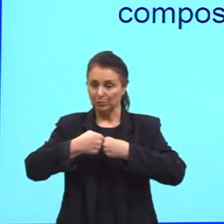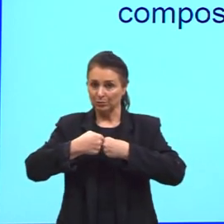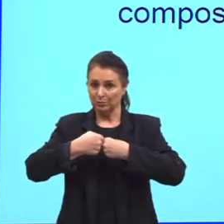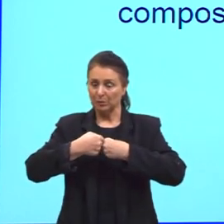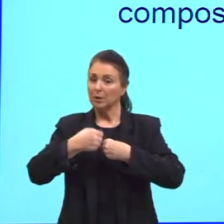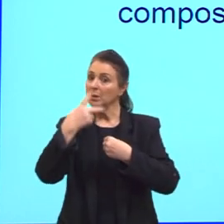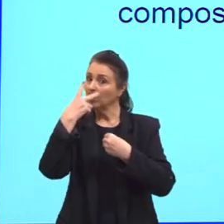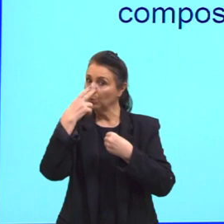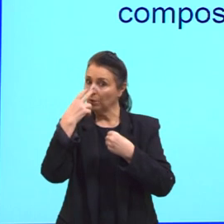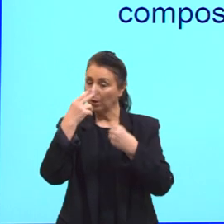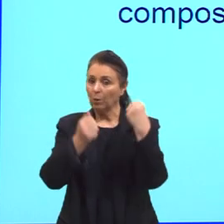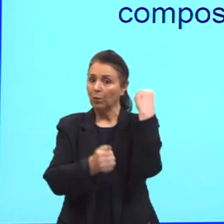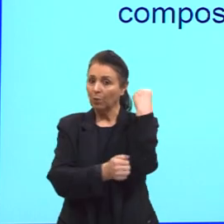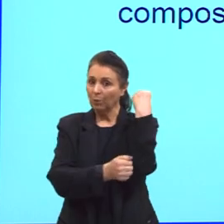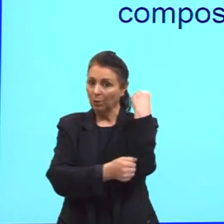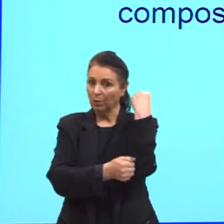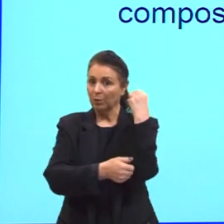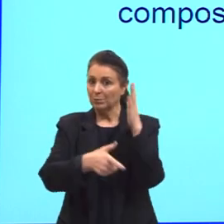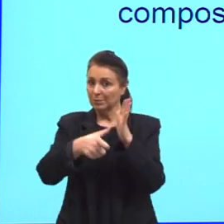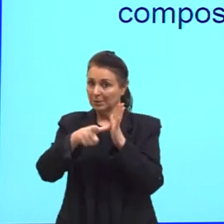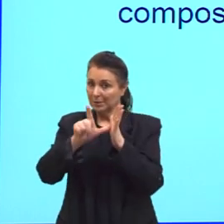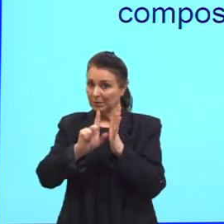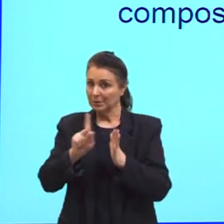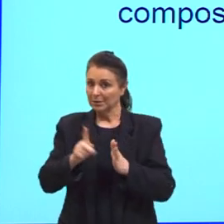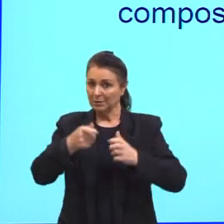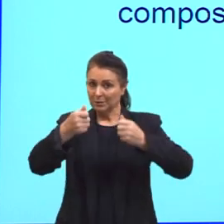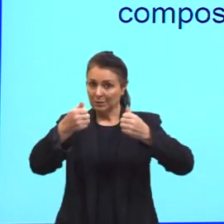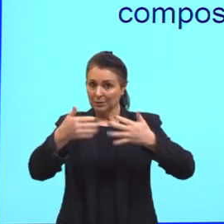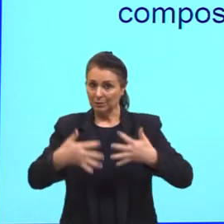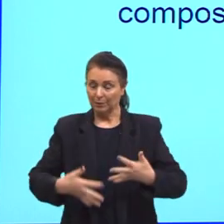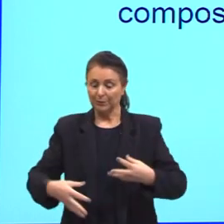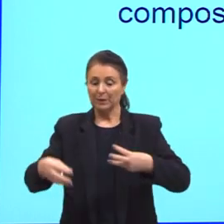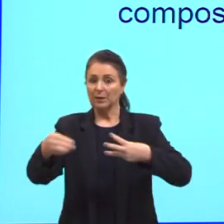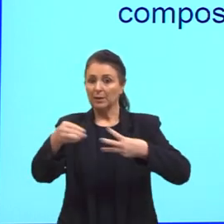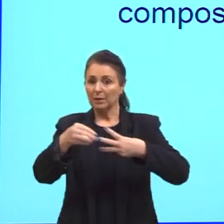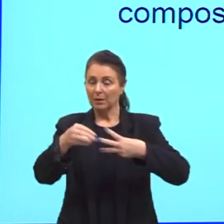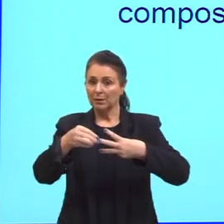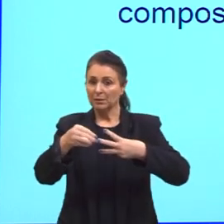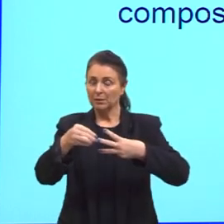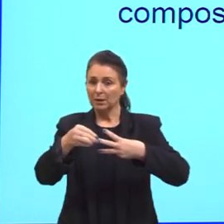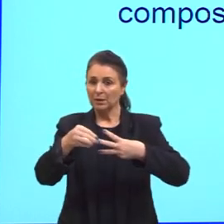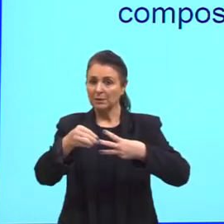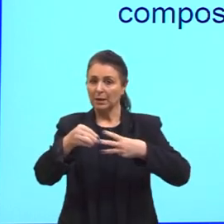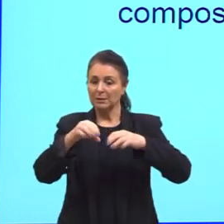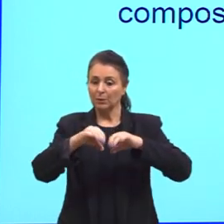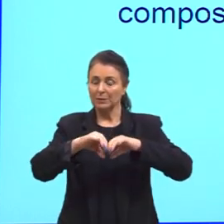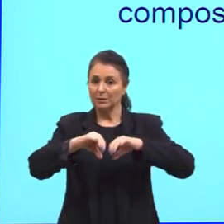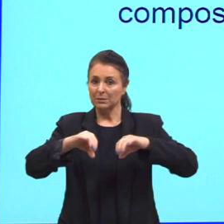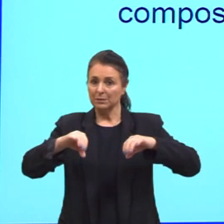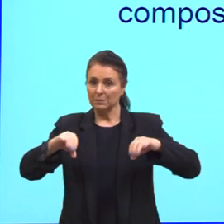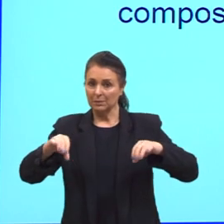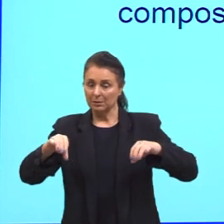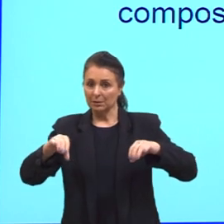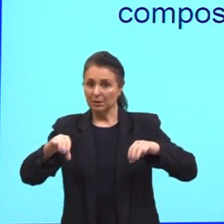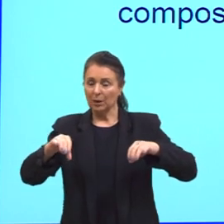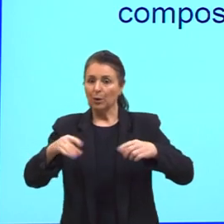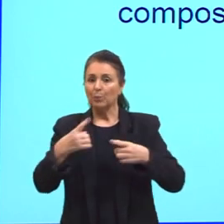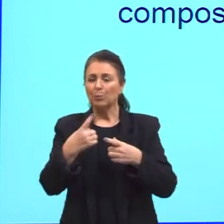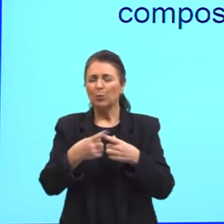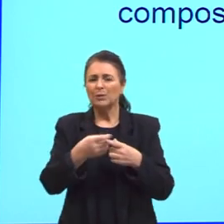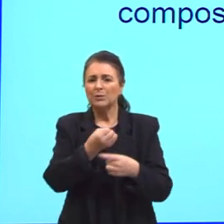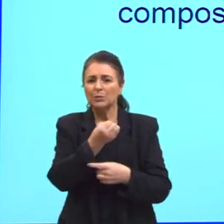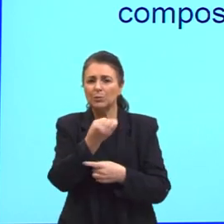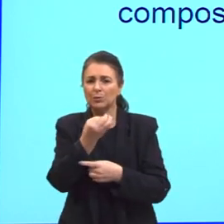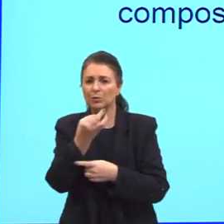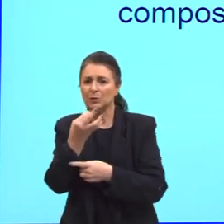ósseo, que também é um tecido conjuntivo, em que células encontram-se separadas por grande quantidade